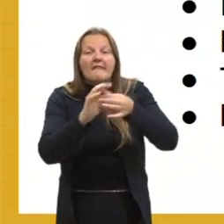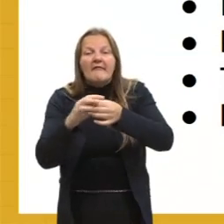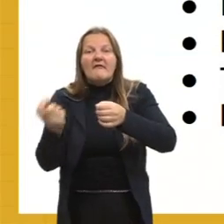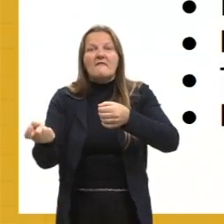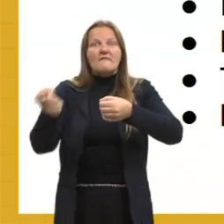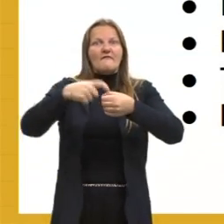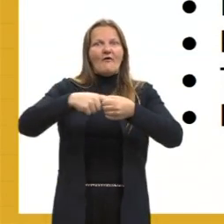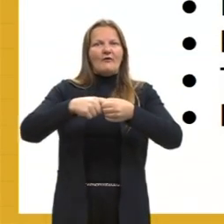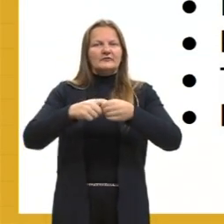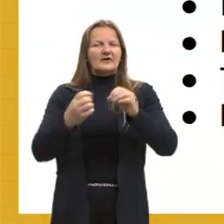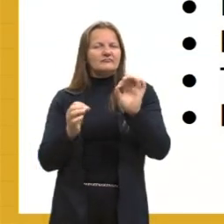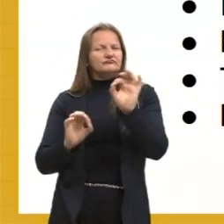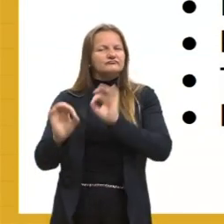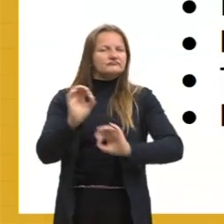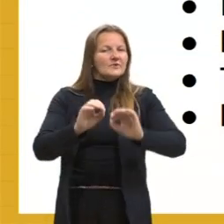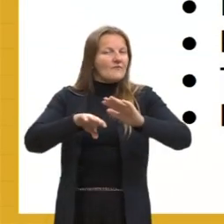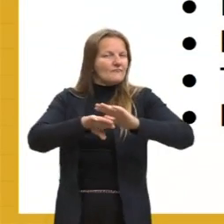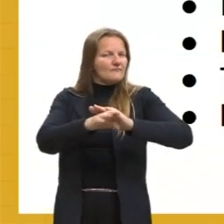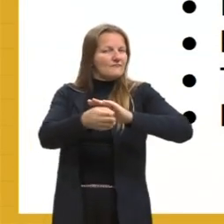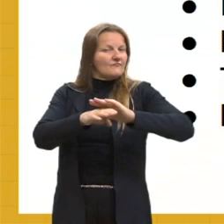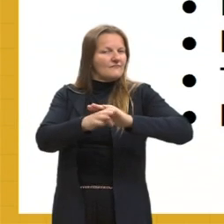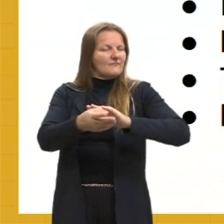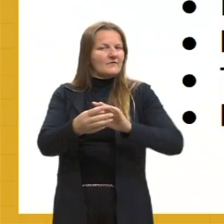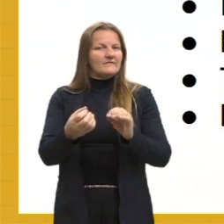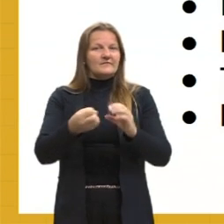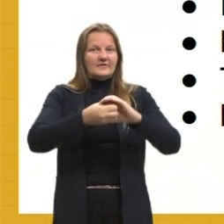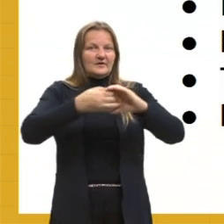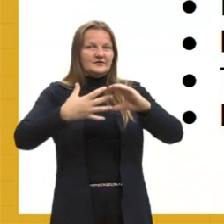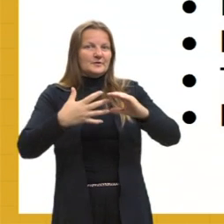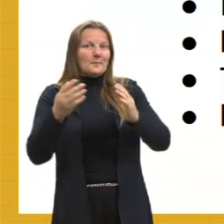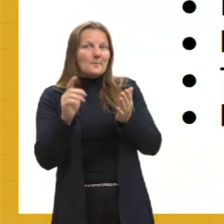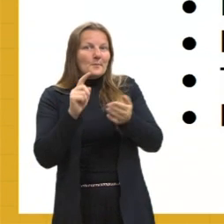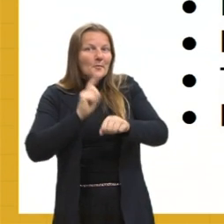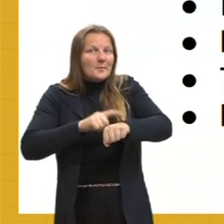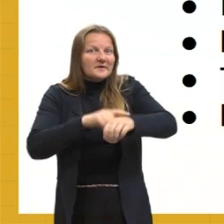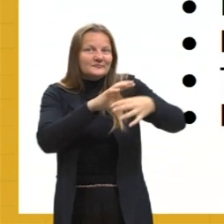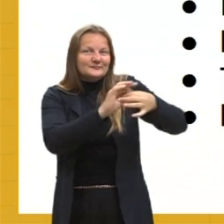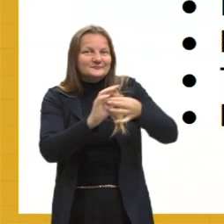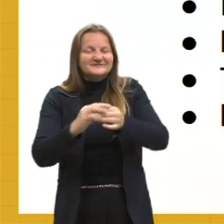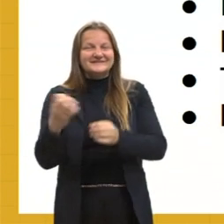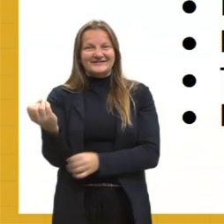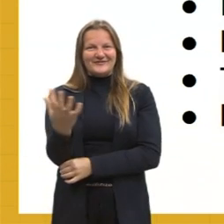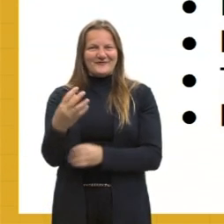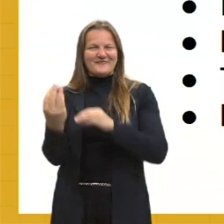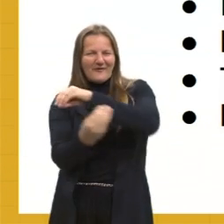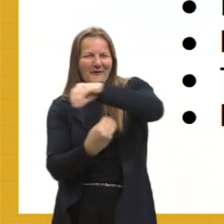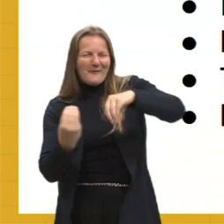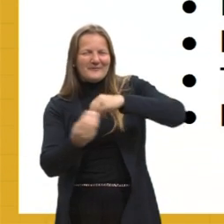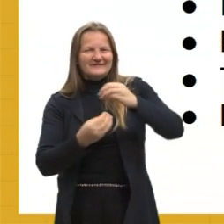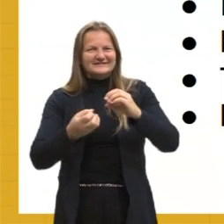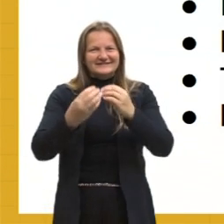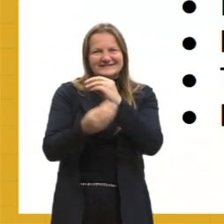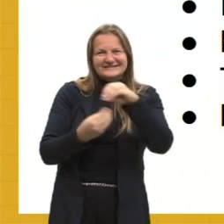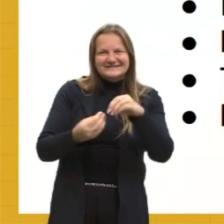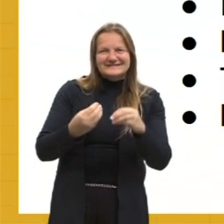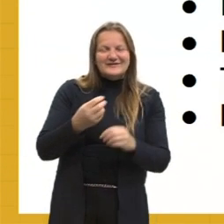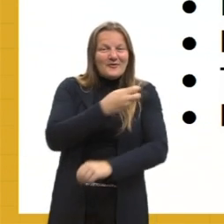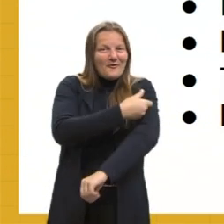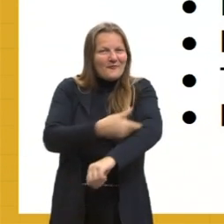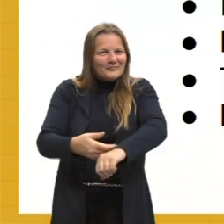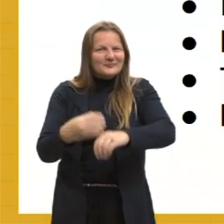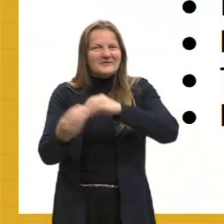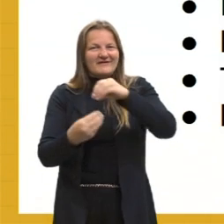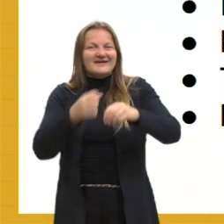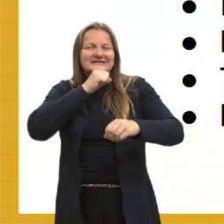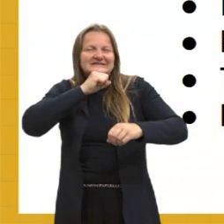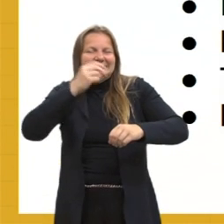mas ela retorna com algumas características já daquele momento e mistura. Então, começa a ter uma mistura, né? Então, a gente tem